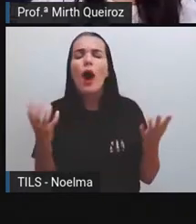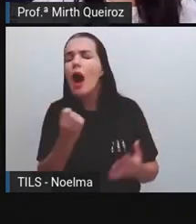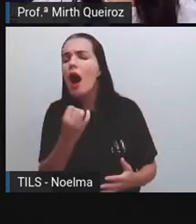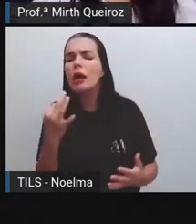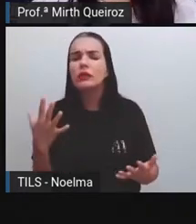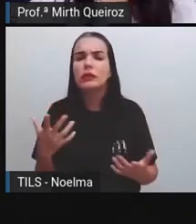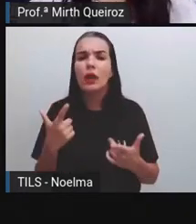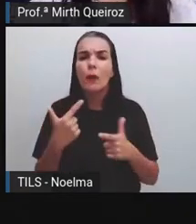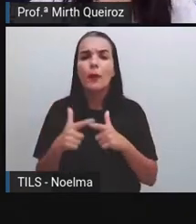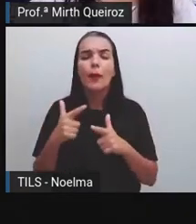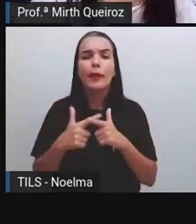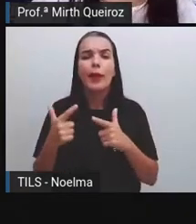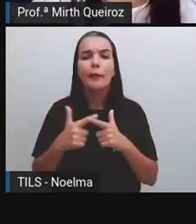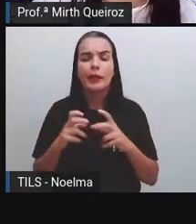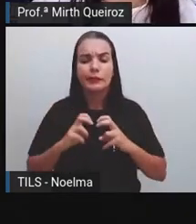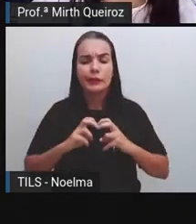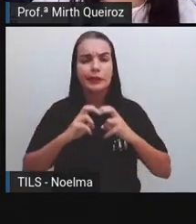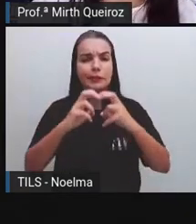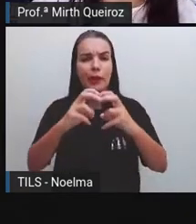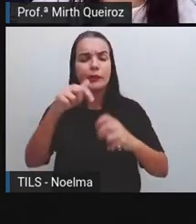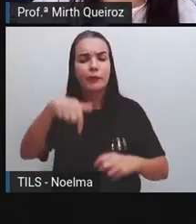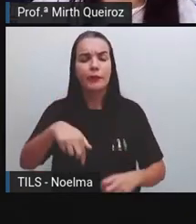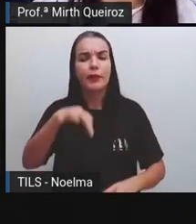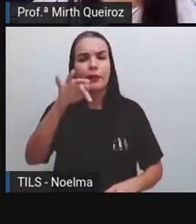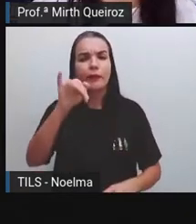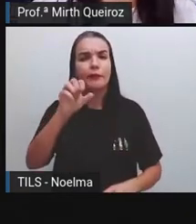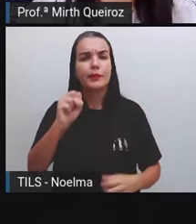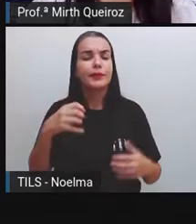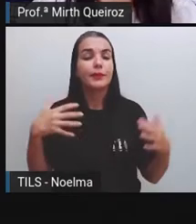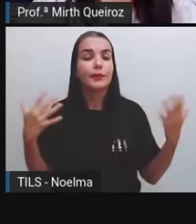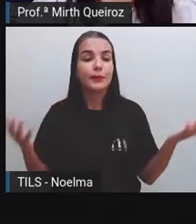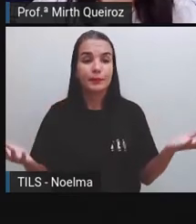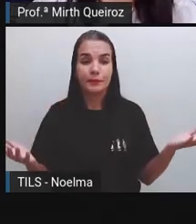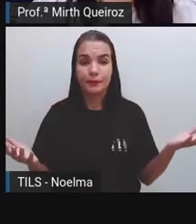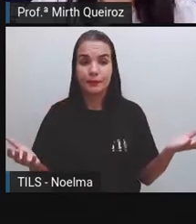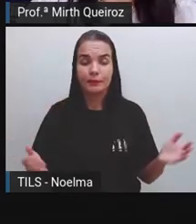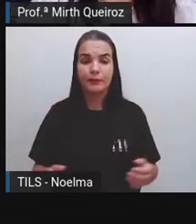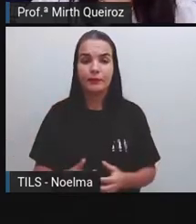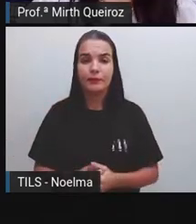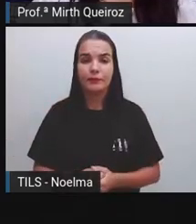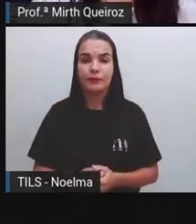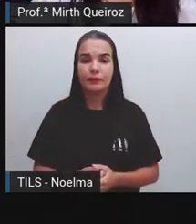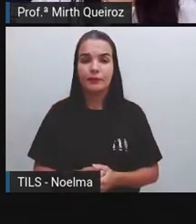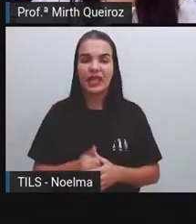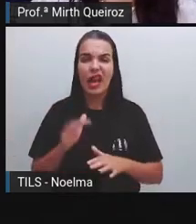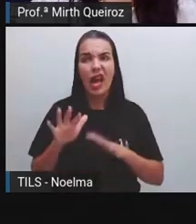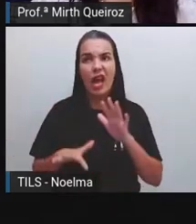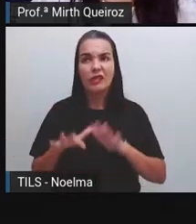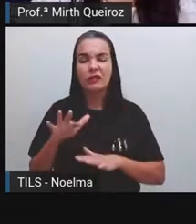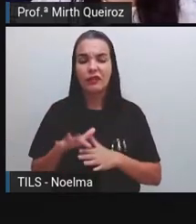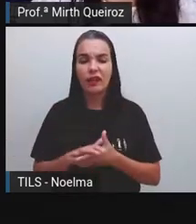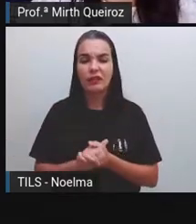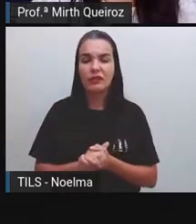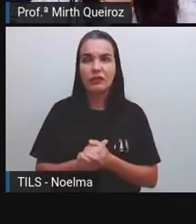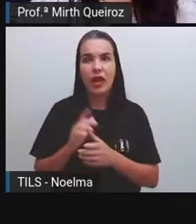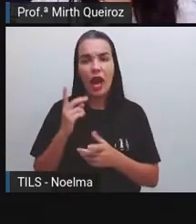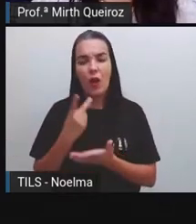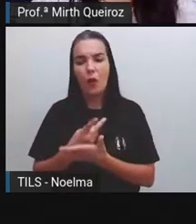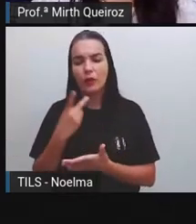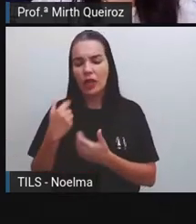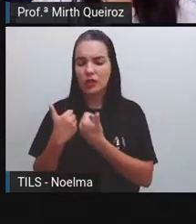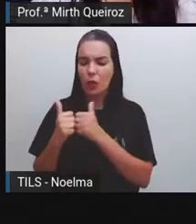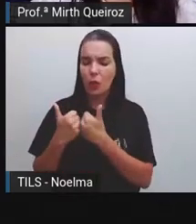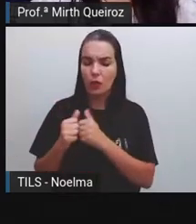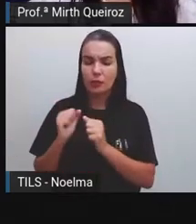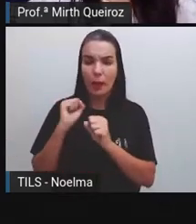quais são os problemas de transporte que a gente tem aqui no município, né? Às vezes, uma vez ou outra, esses ônibus, eles param a